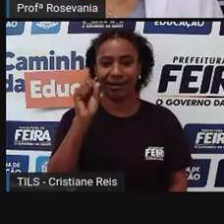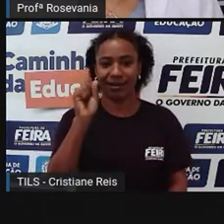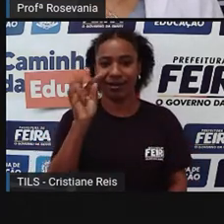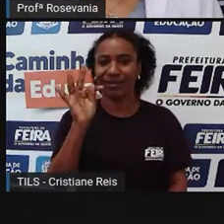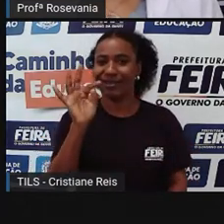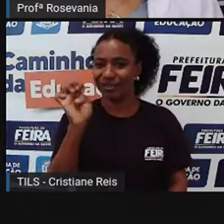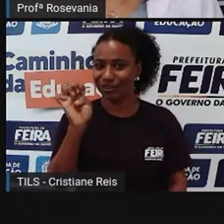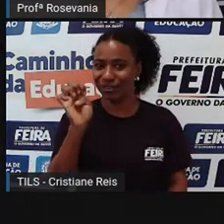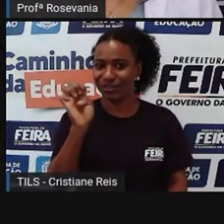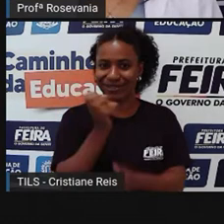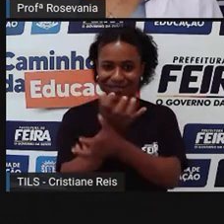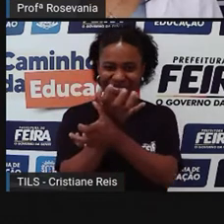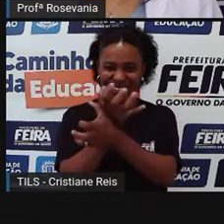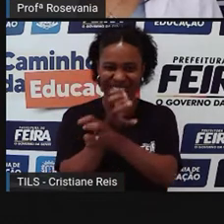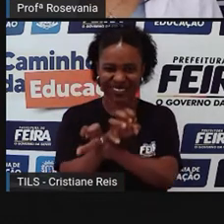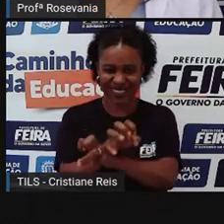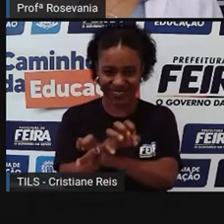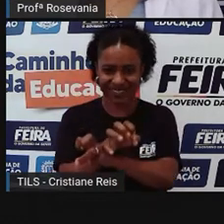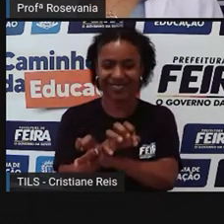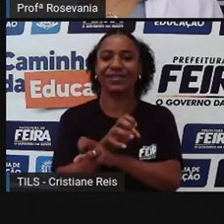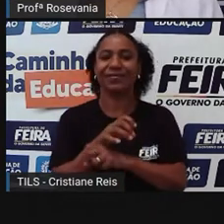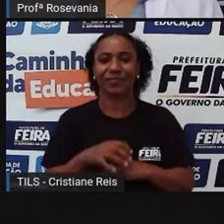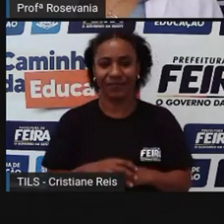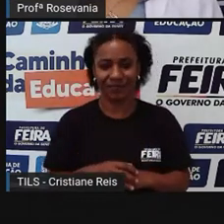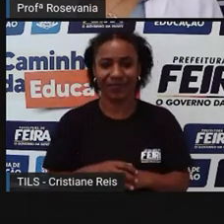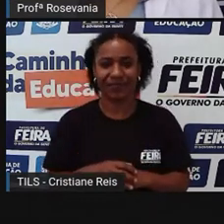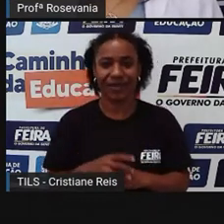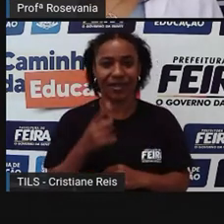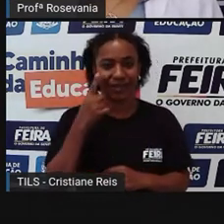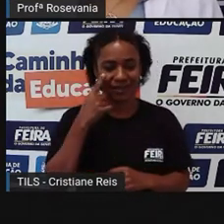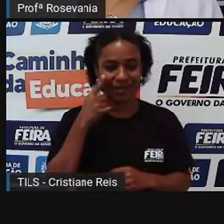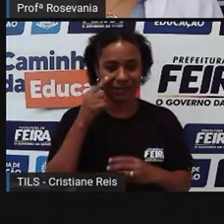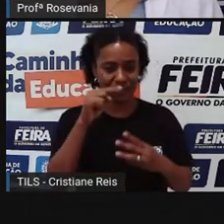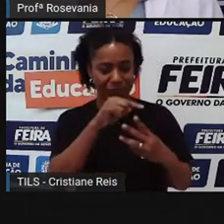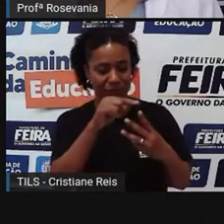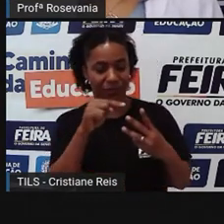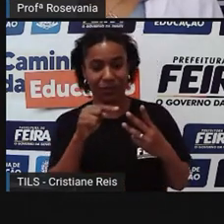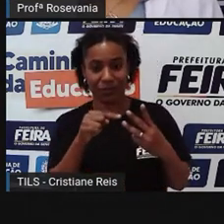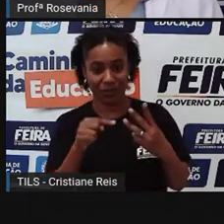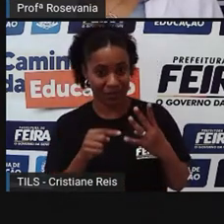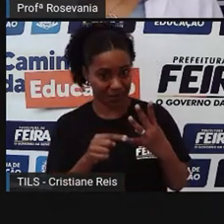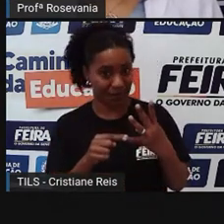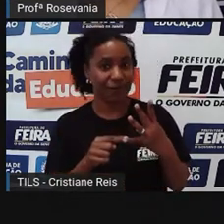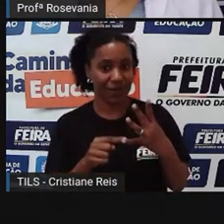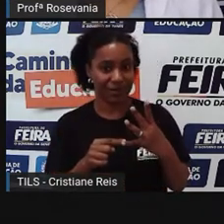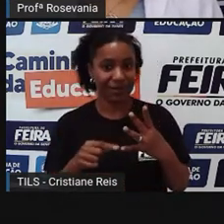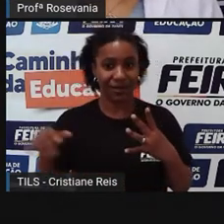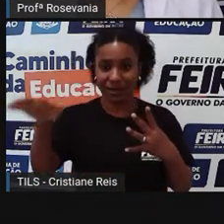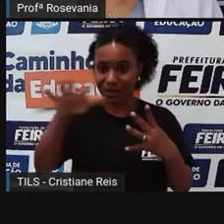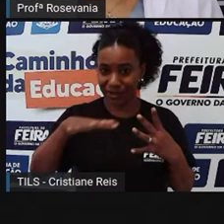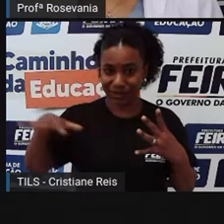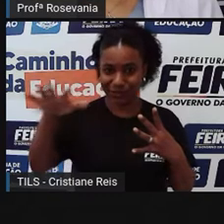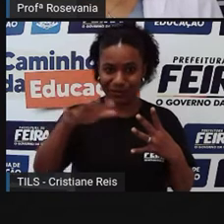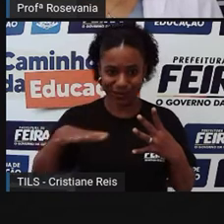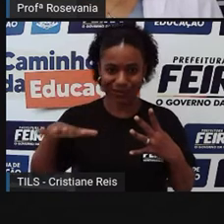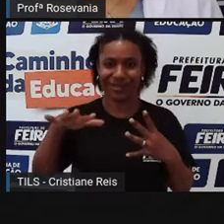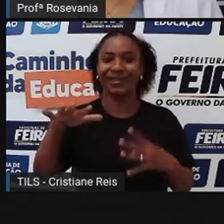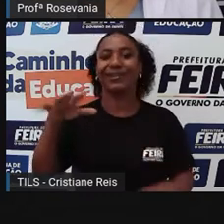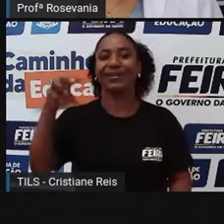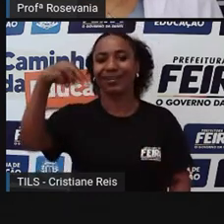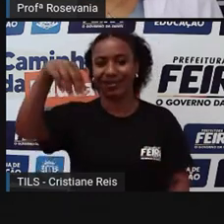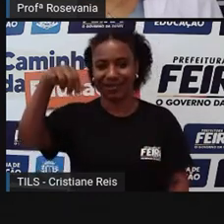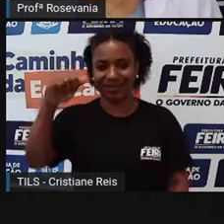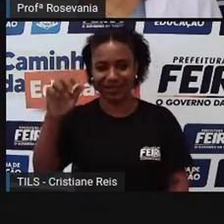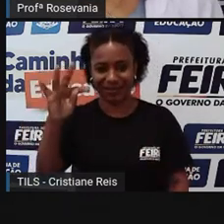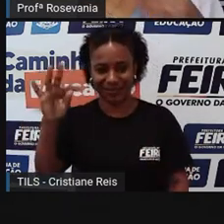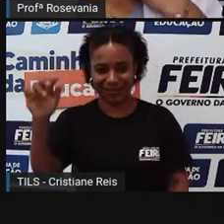a gente tem quatro, né, sub-regiões aqui. A gente tem a zona da mata, no Nordeste, a gente tem o Sertão,